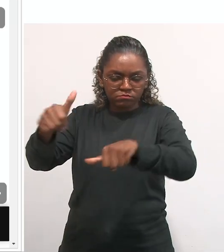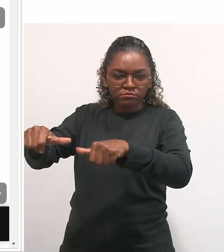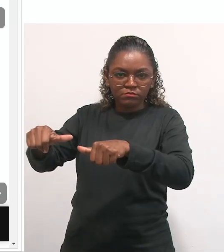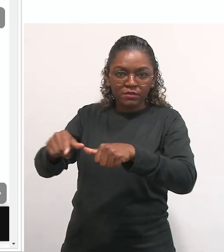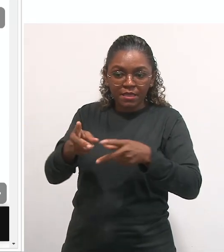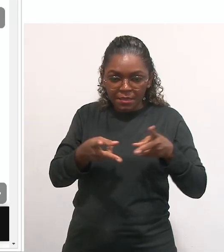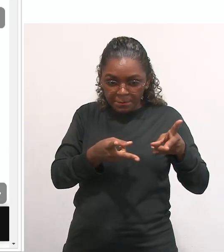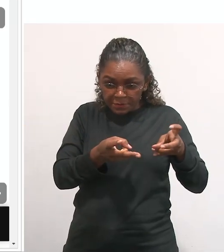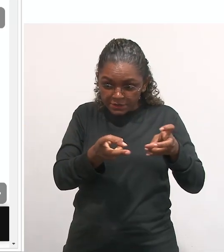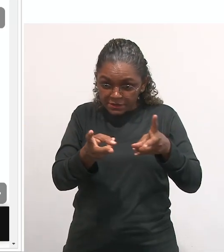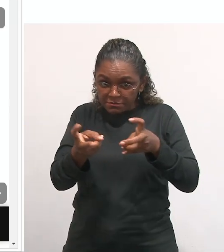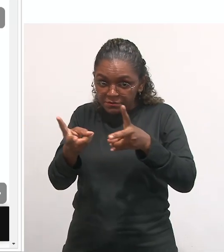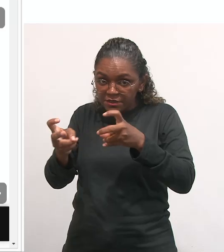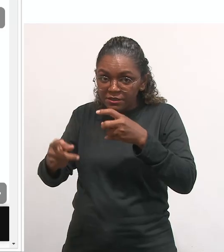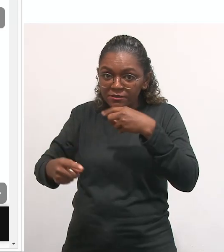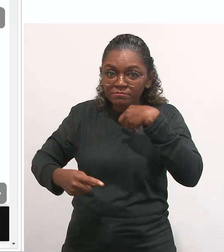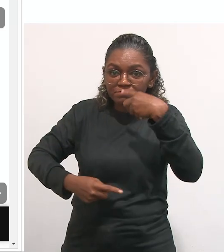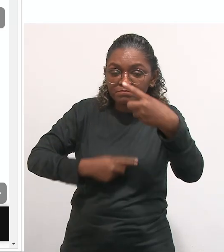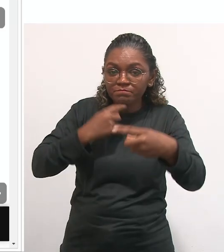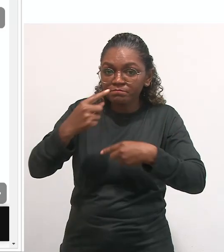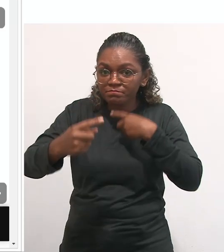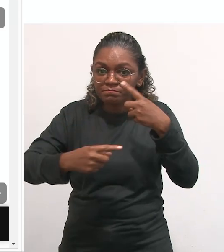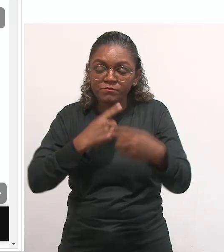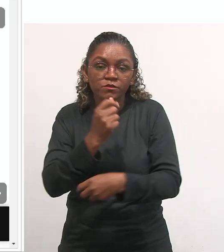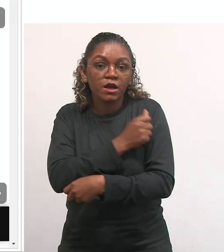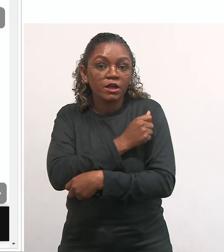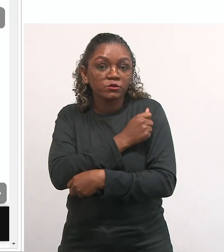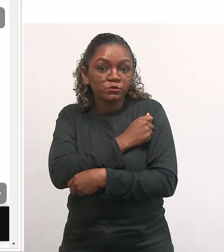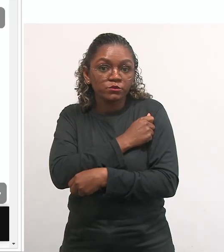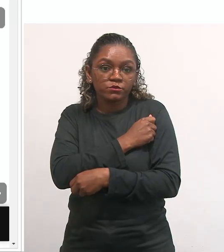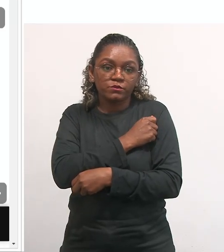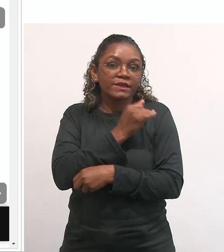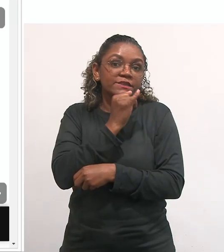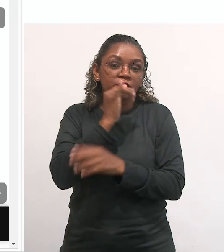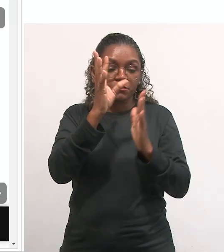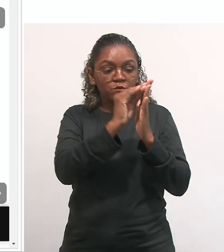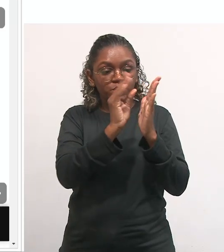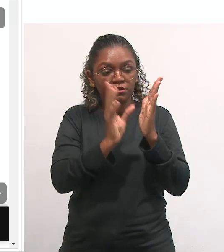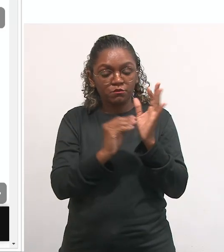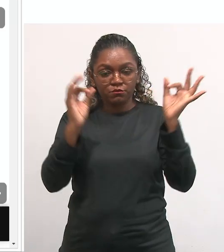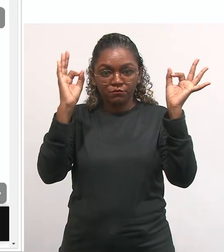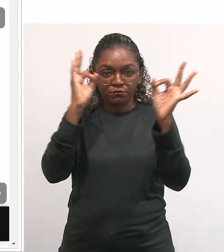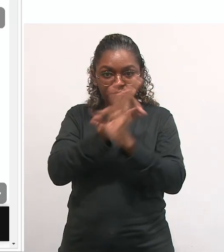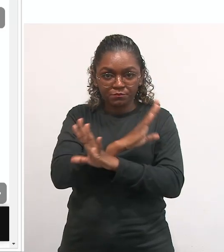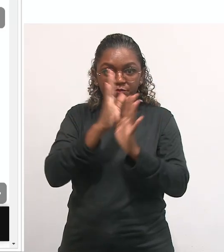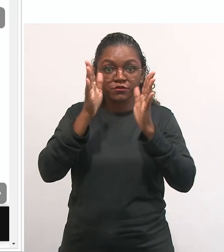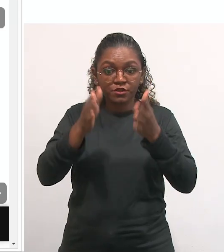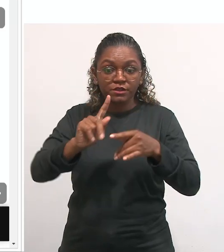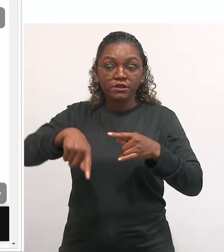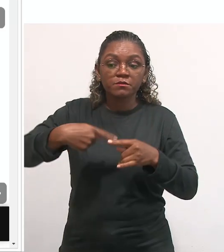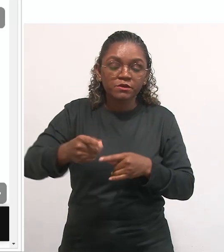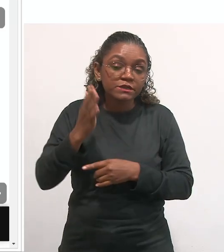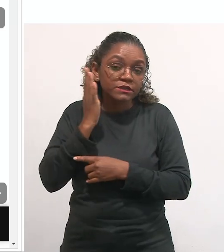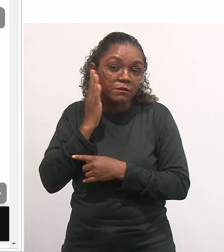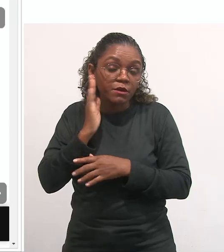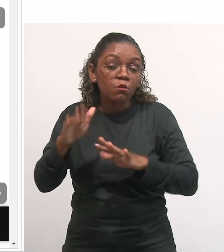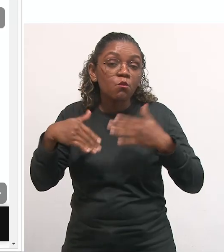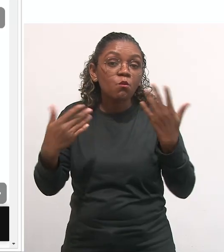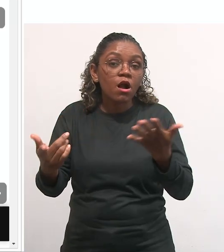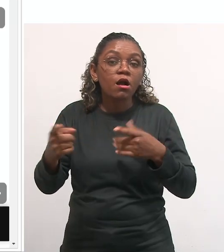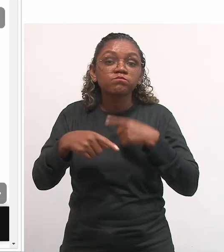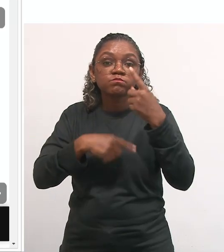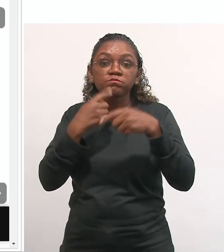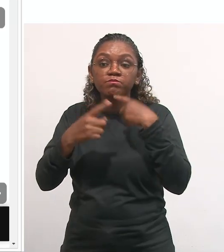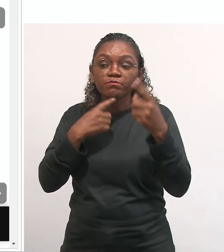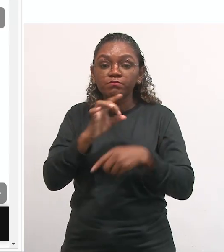específicas dos alunos antes do início de um novo conteúdo, ou uma nova etapa de ensino, ou de um novo processo.